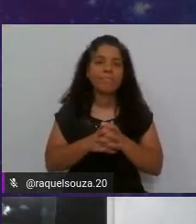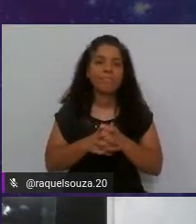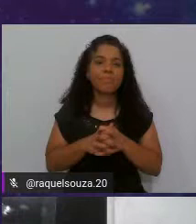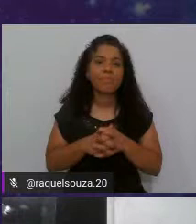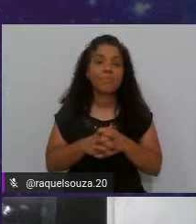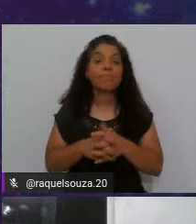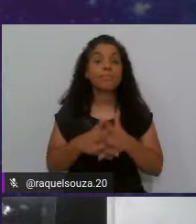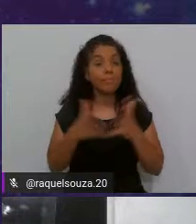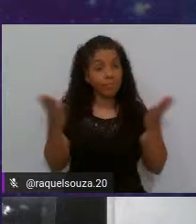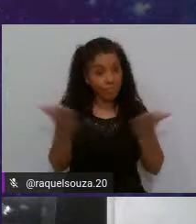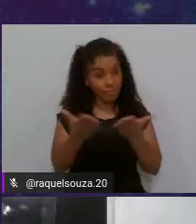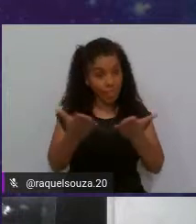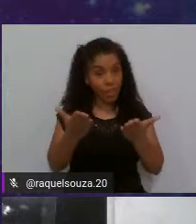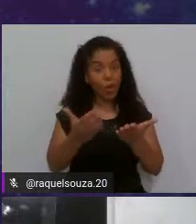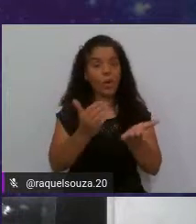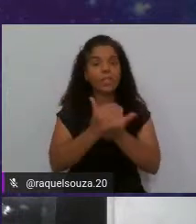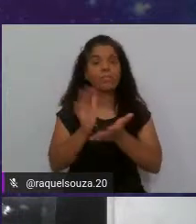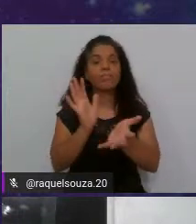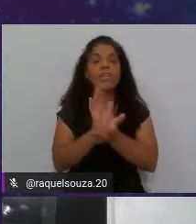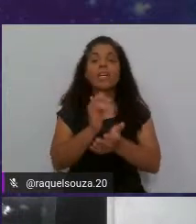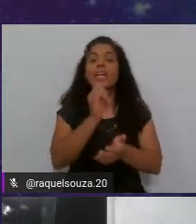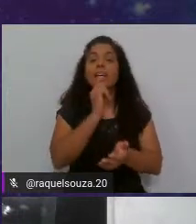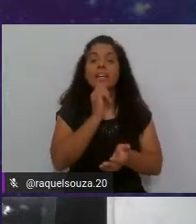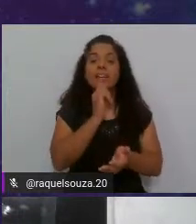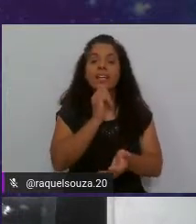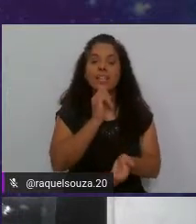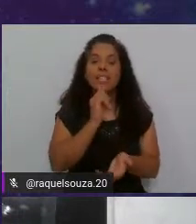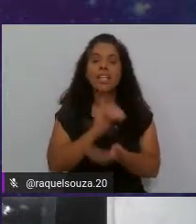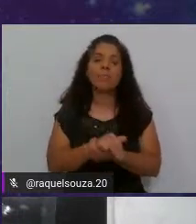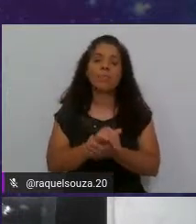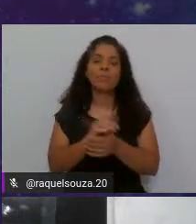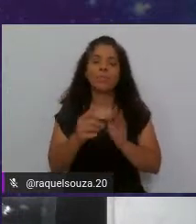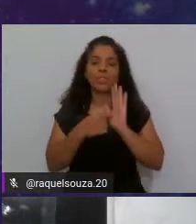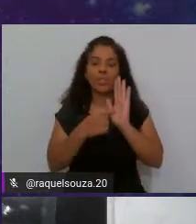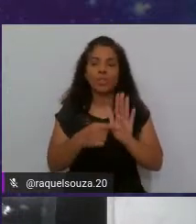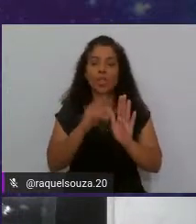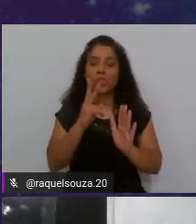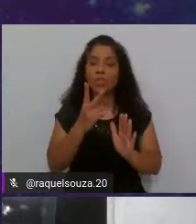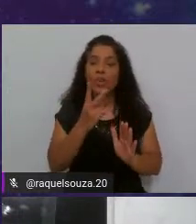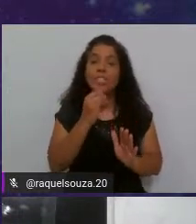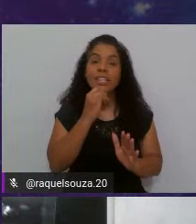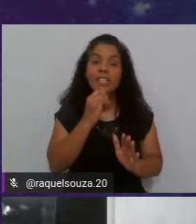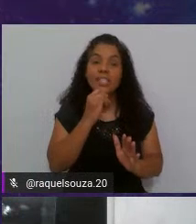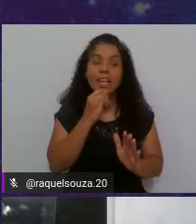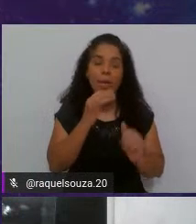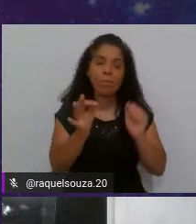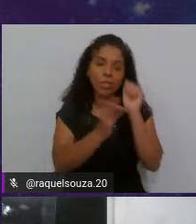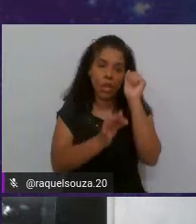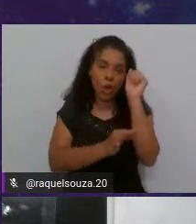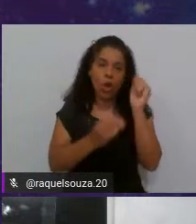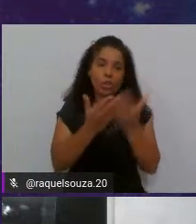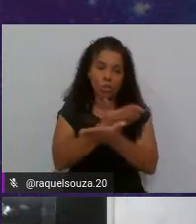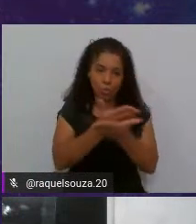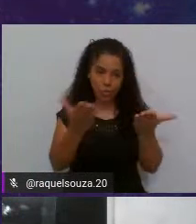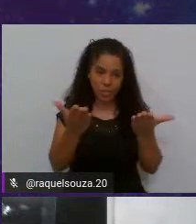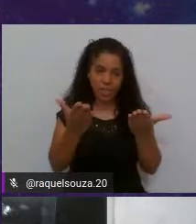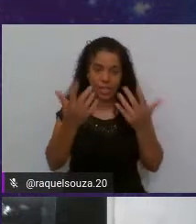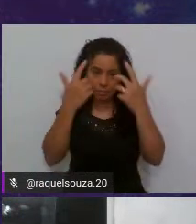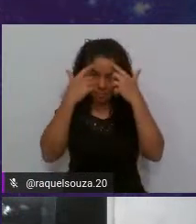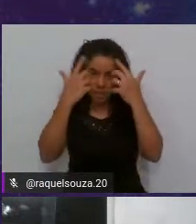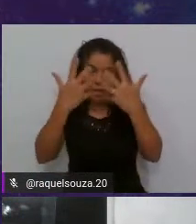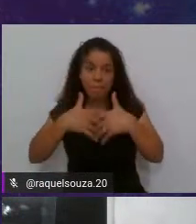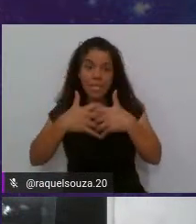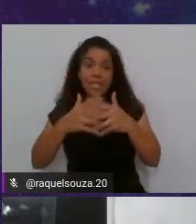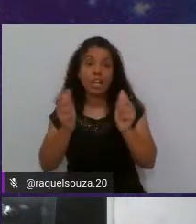Agora, a gente vai partir para o exemplo. Eu trouxe aqui dois exemplos de código para vocês pensarem junto